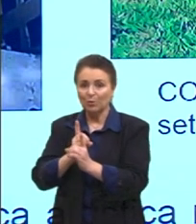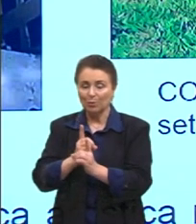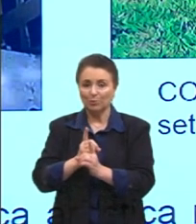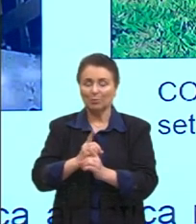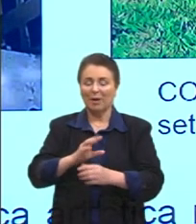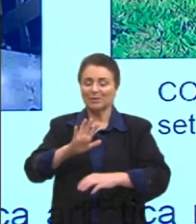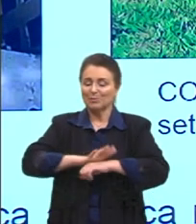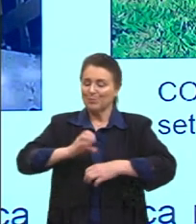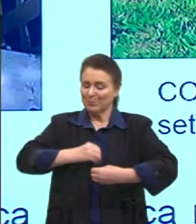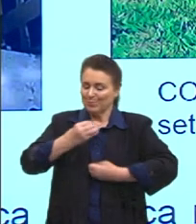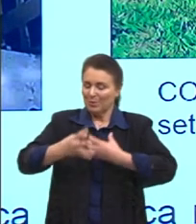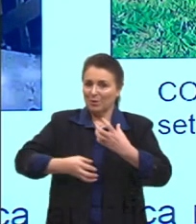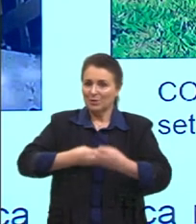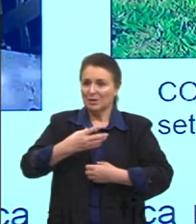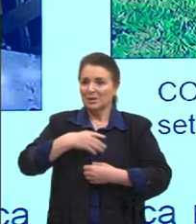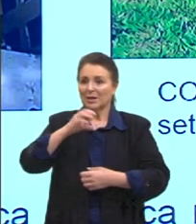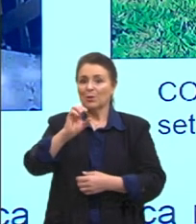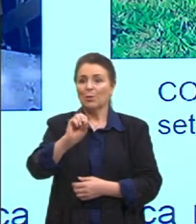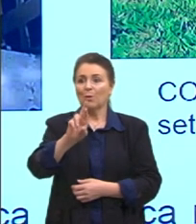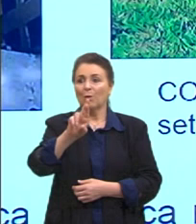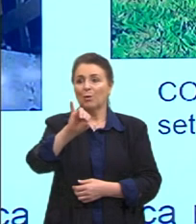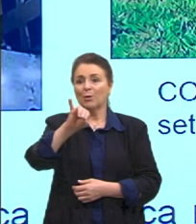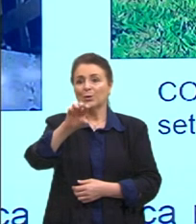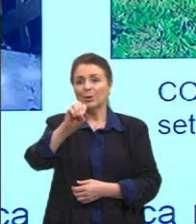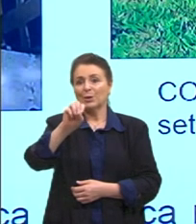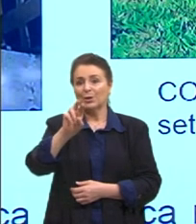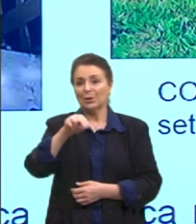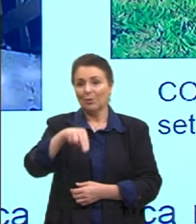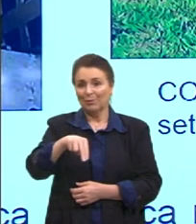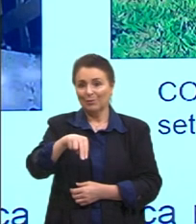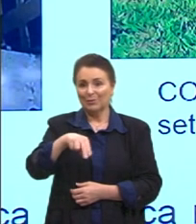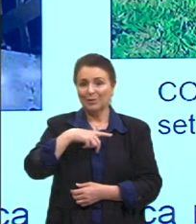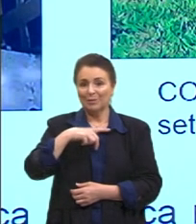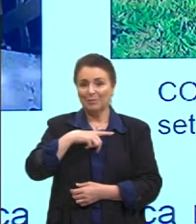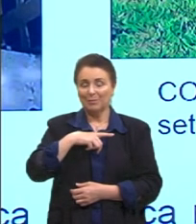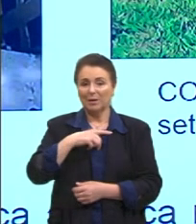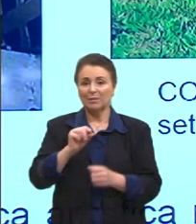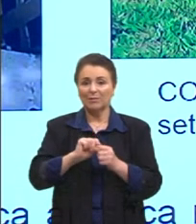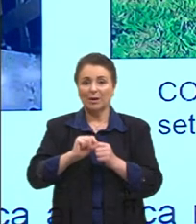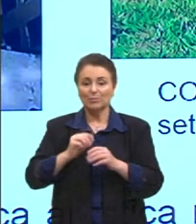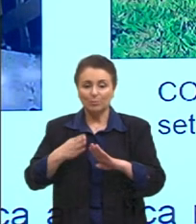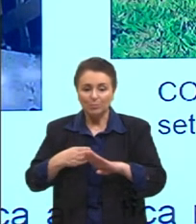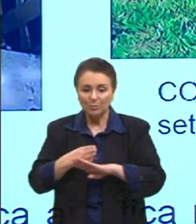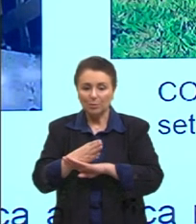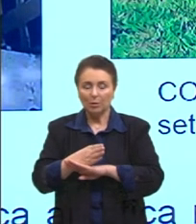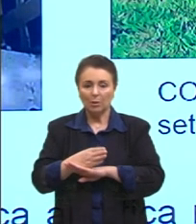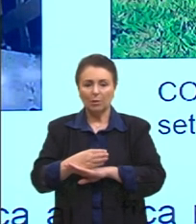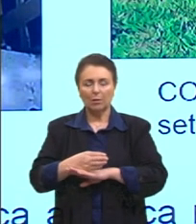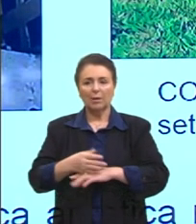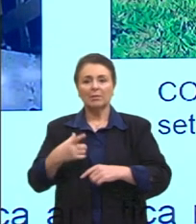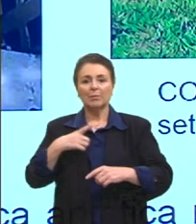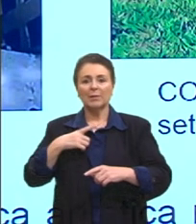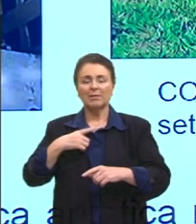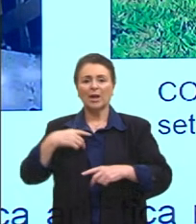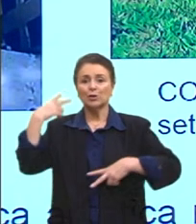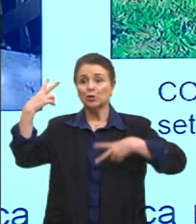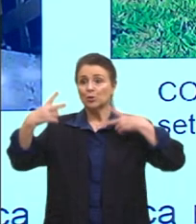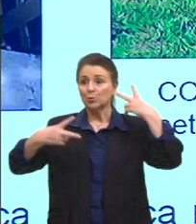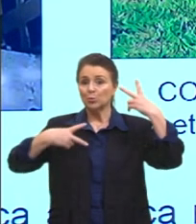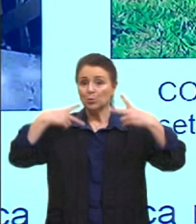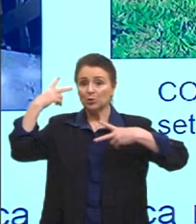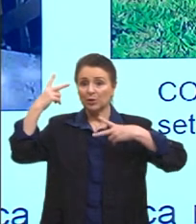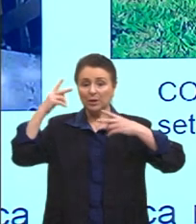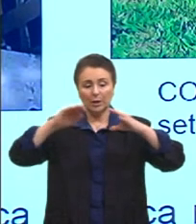E nós temos aqui o Alexandre Orion que faz uma intervenção também questionando a questão da poluição em um túnel em São Paulo.